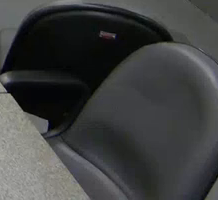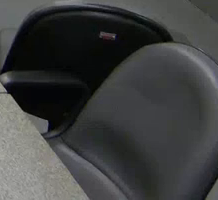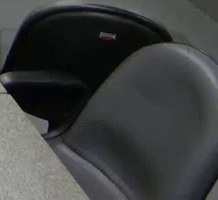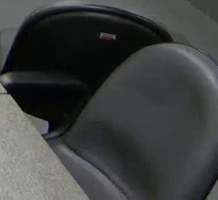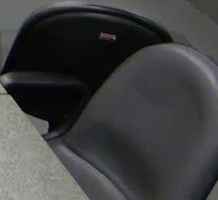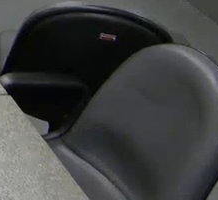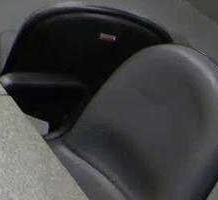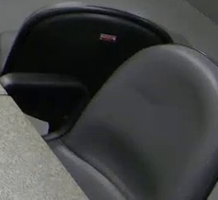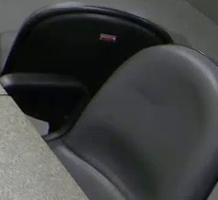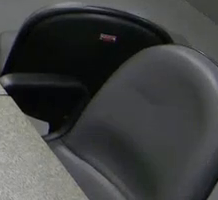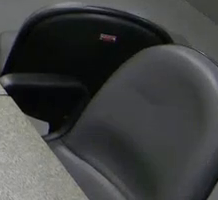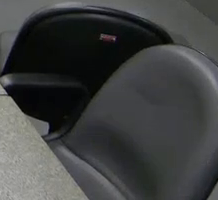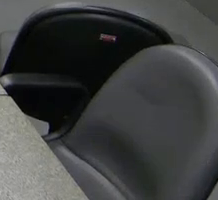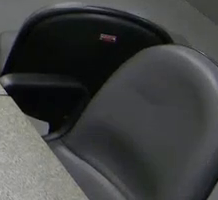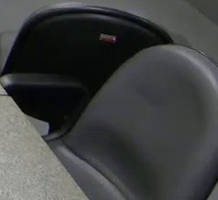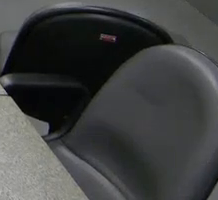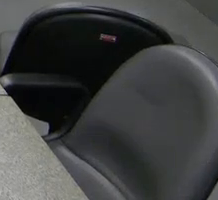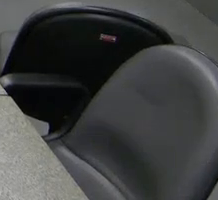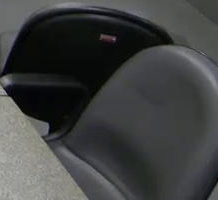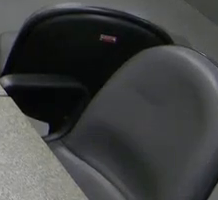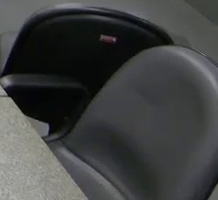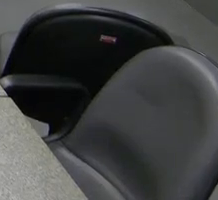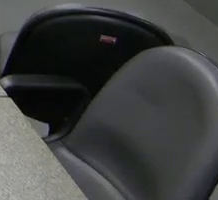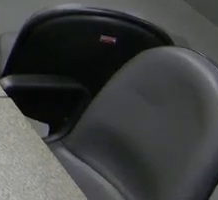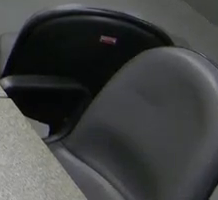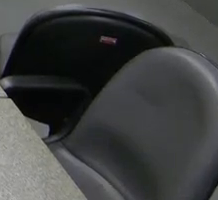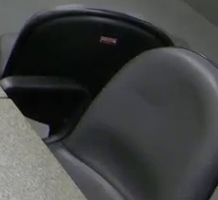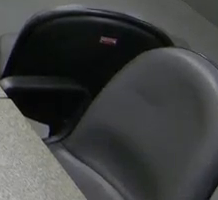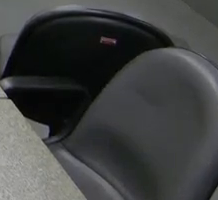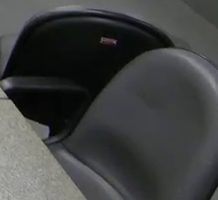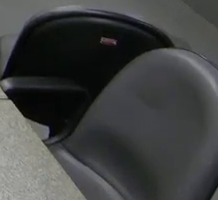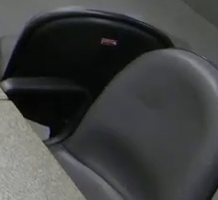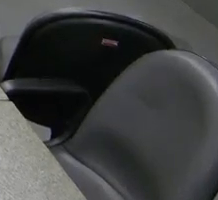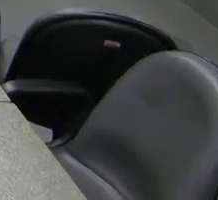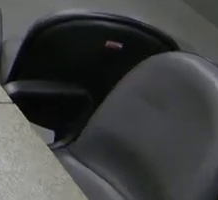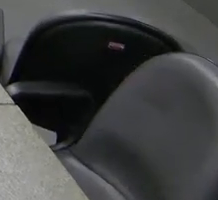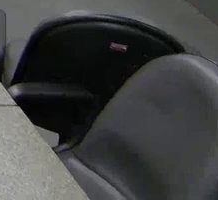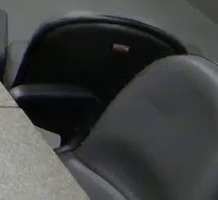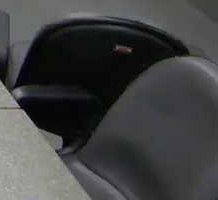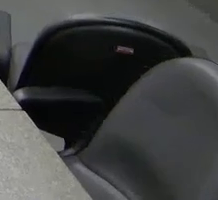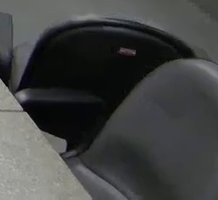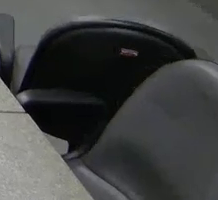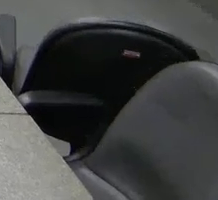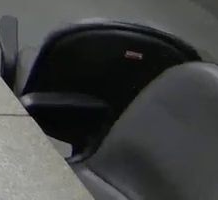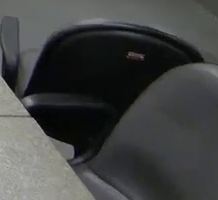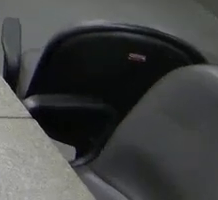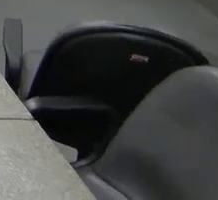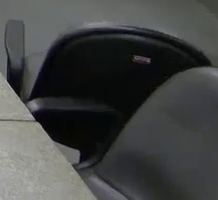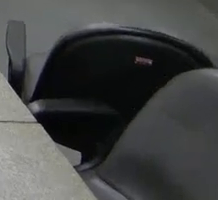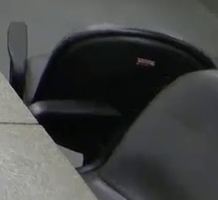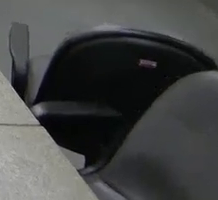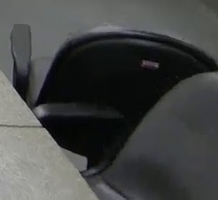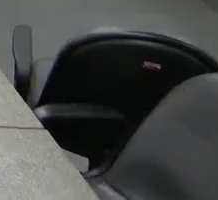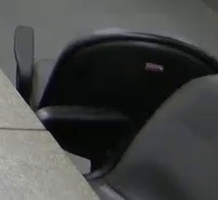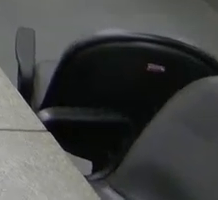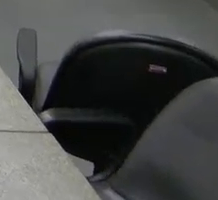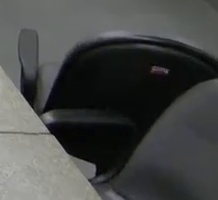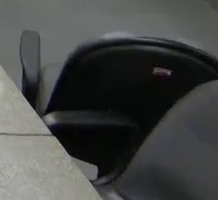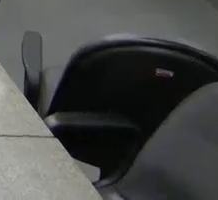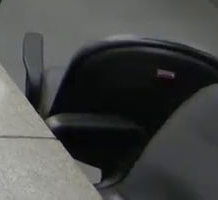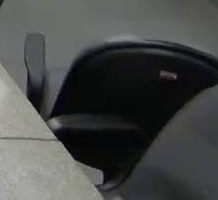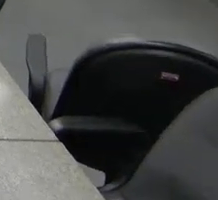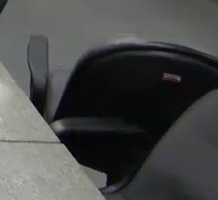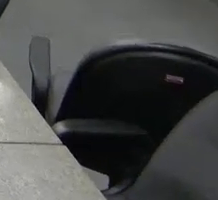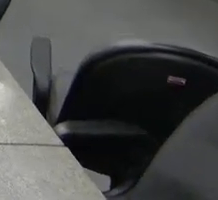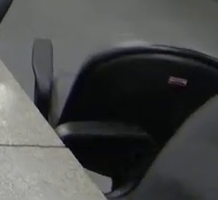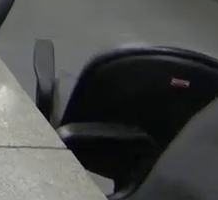da pessoa com deficiência da segunda sessão legislativa ordinária da vigésima legislatura. A presidência